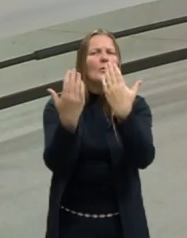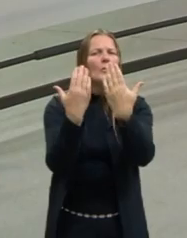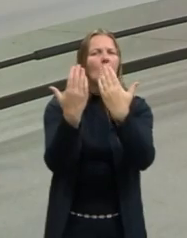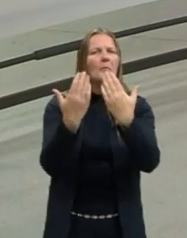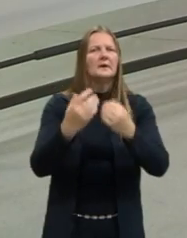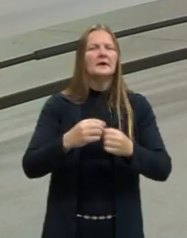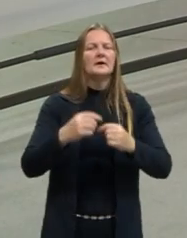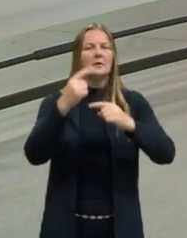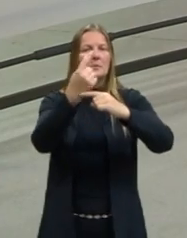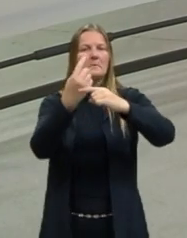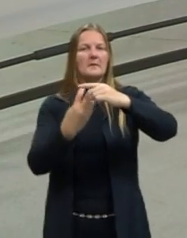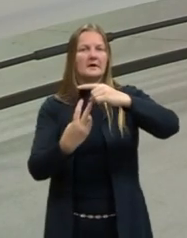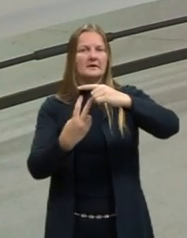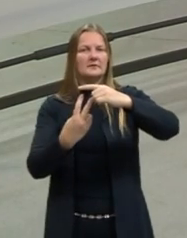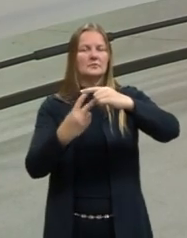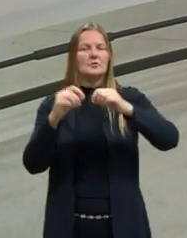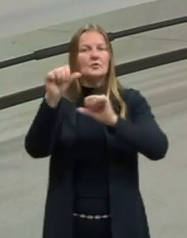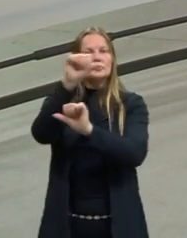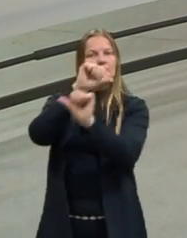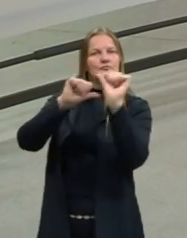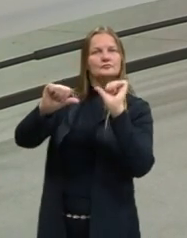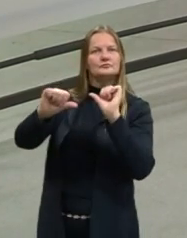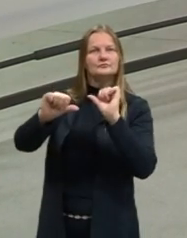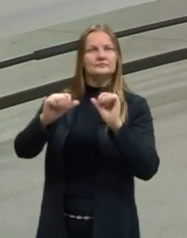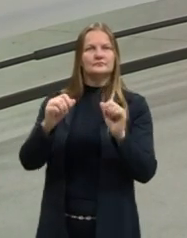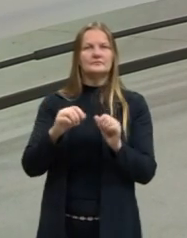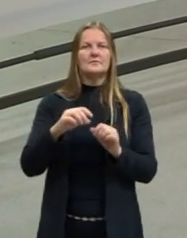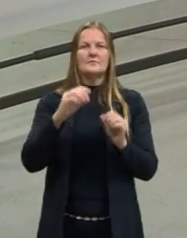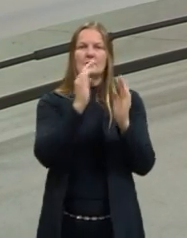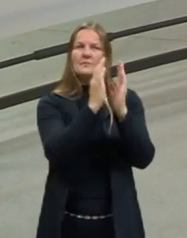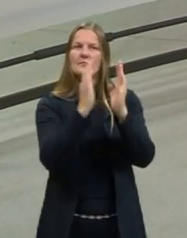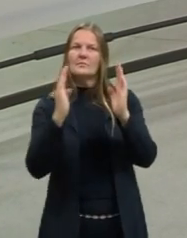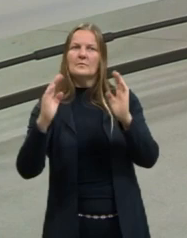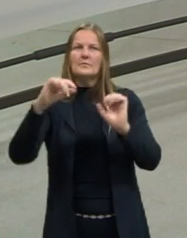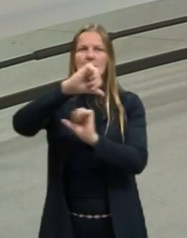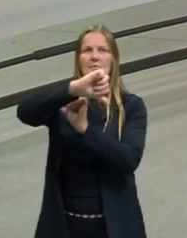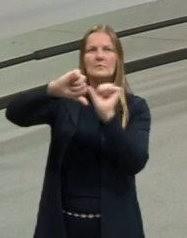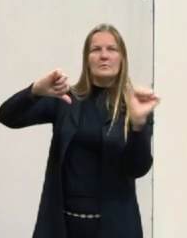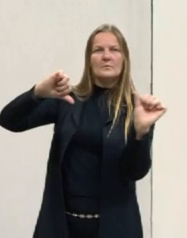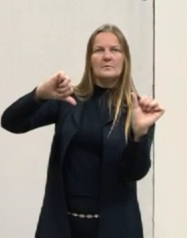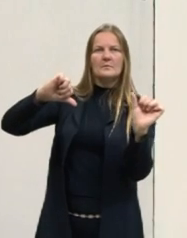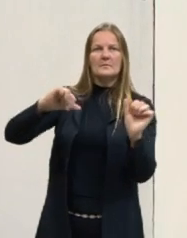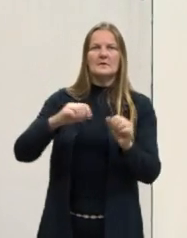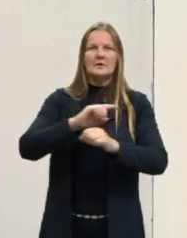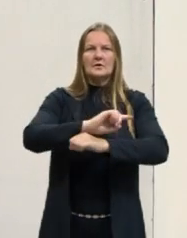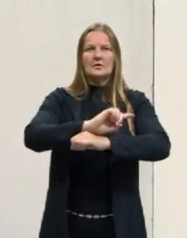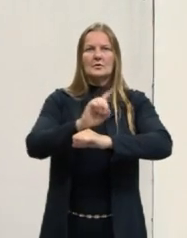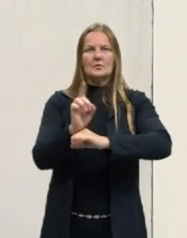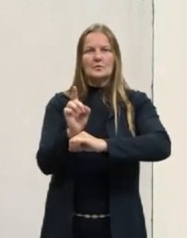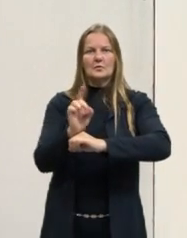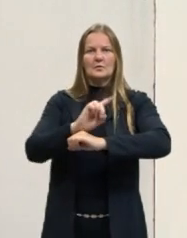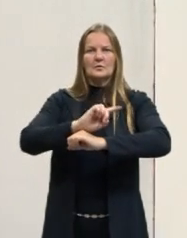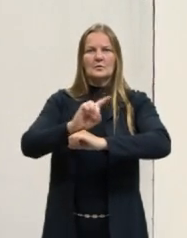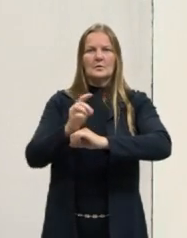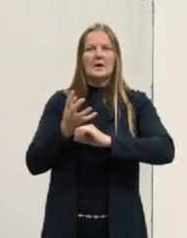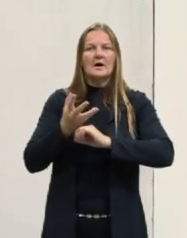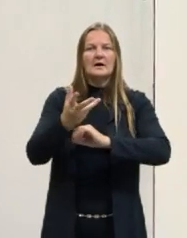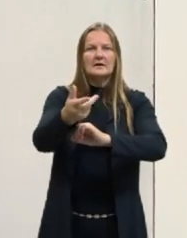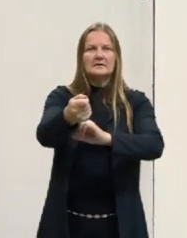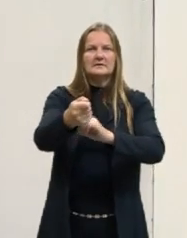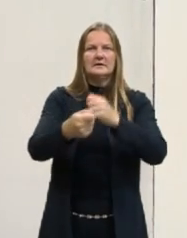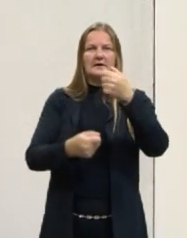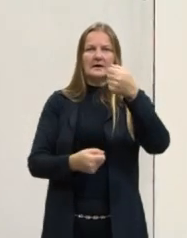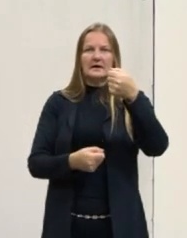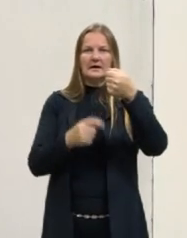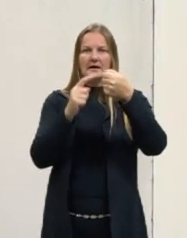1 meio, a gente só vai mudar de ordem, ó. 1 meio vezes a aceleração, não é o mesmo A, tá, gente? Aqui é o A